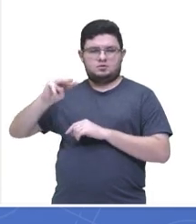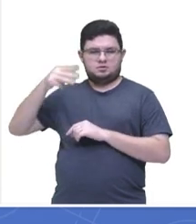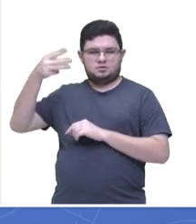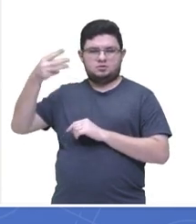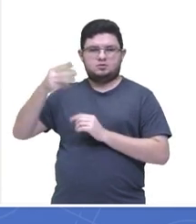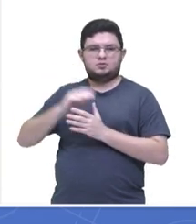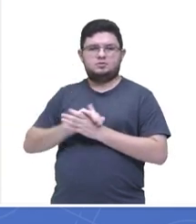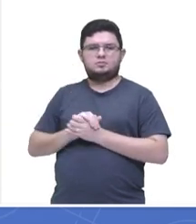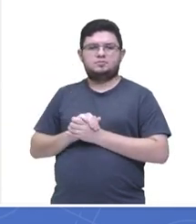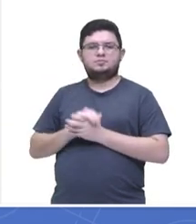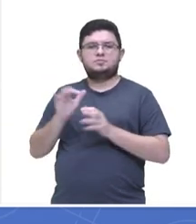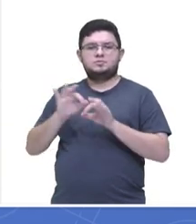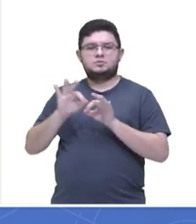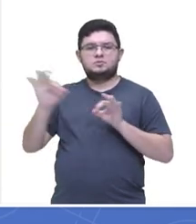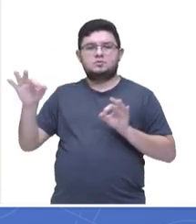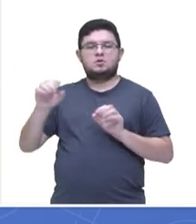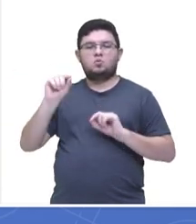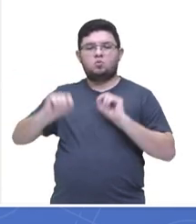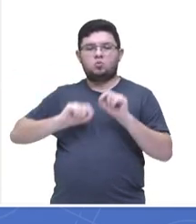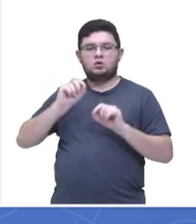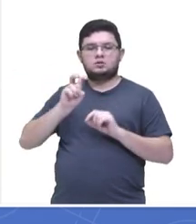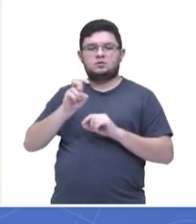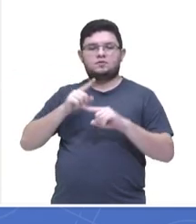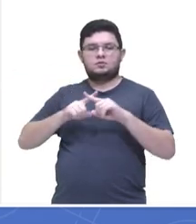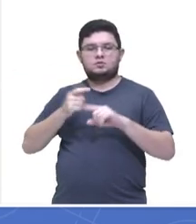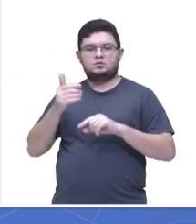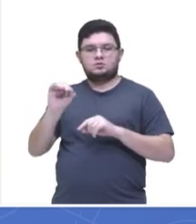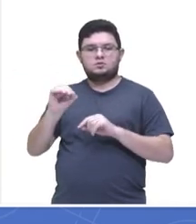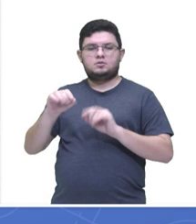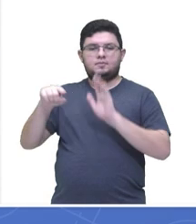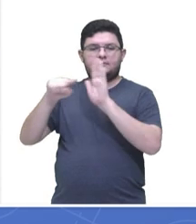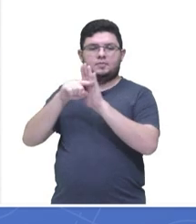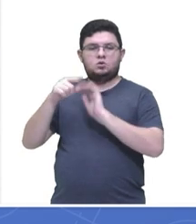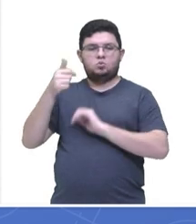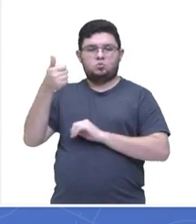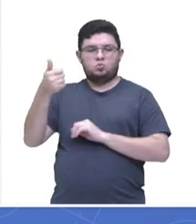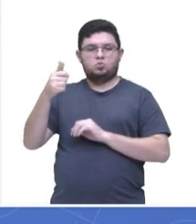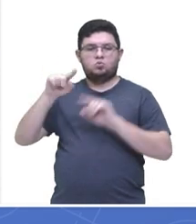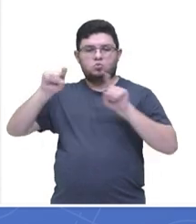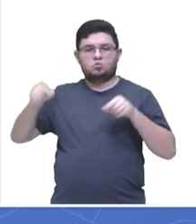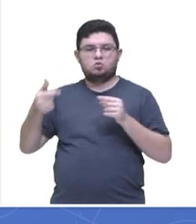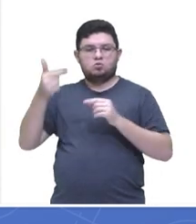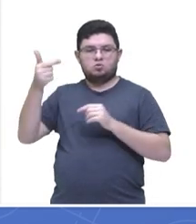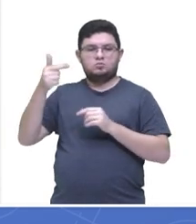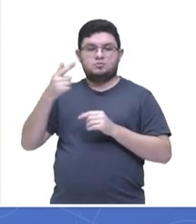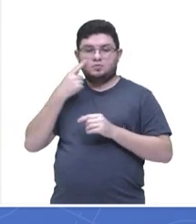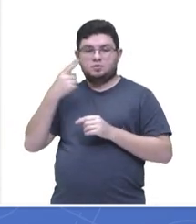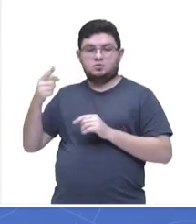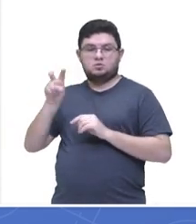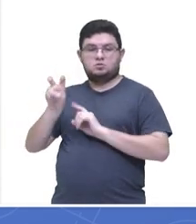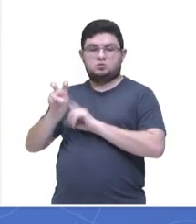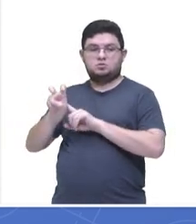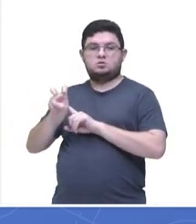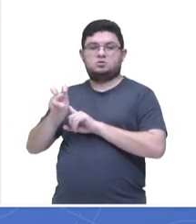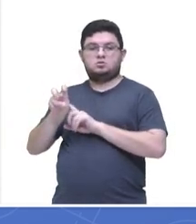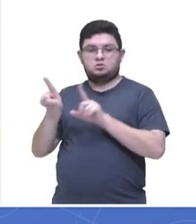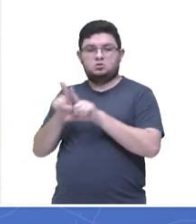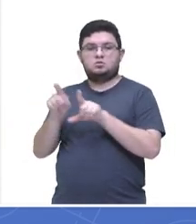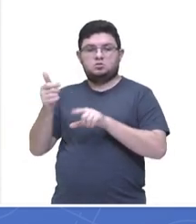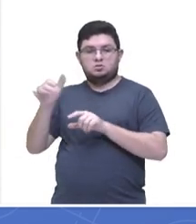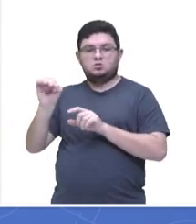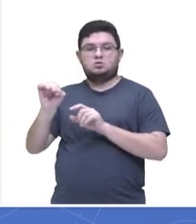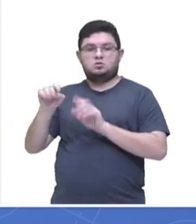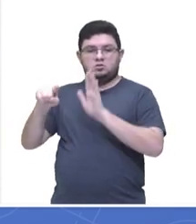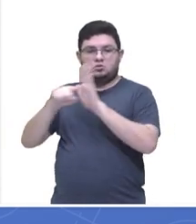Distância ao quadrado, 5 vezes 10⁻¹. Veja, tanto o 5 quanto o 10⁻¹ estão elevados ao